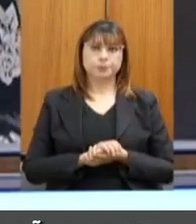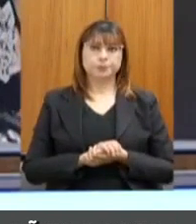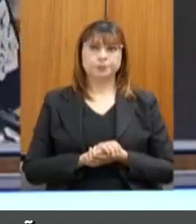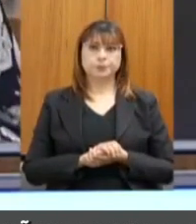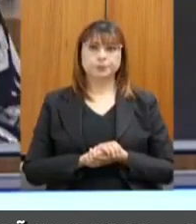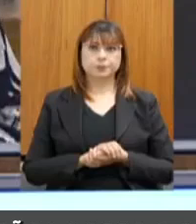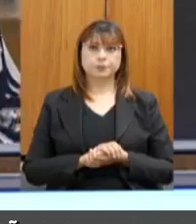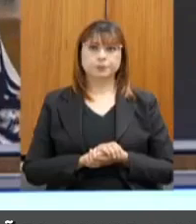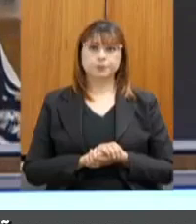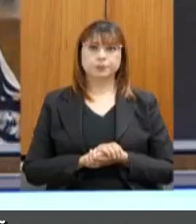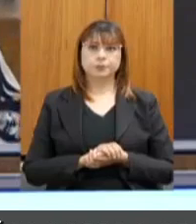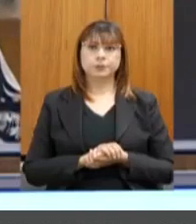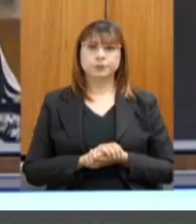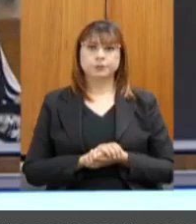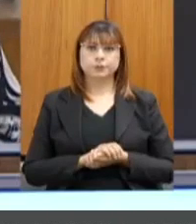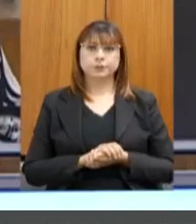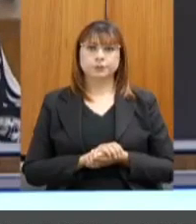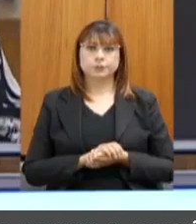Próximo, por favor.